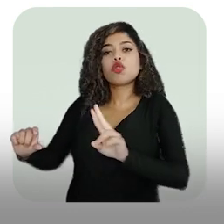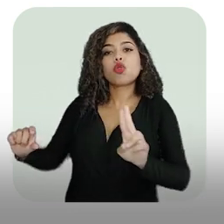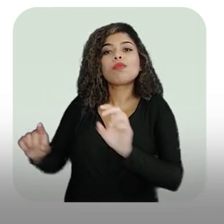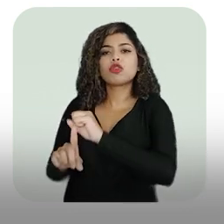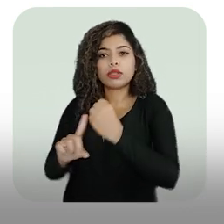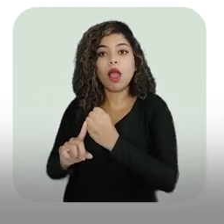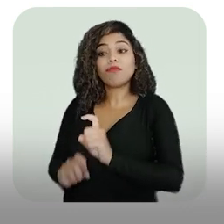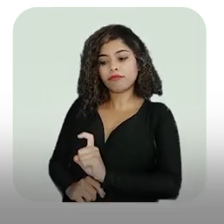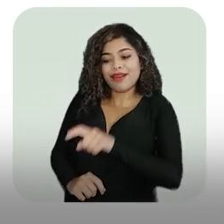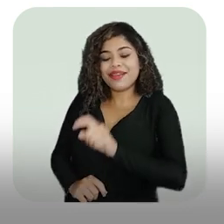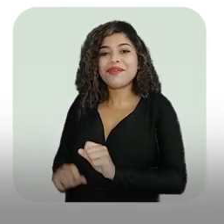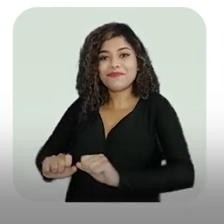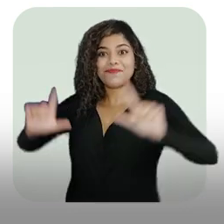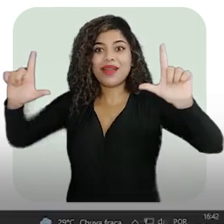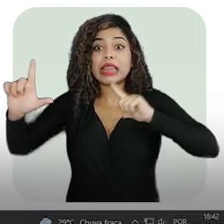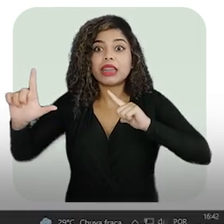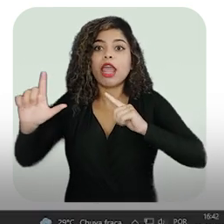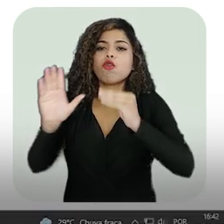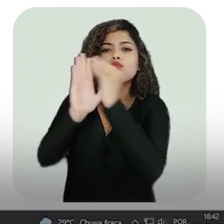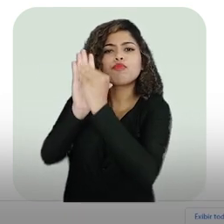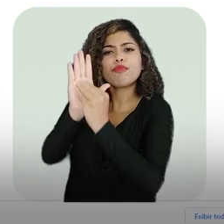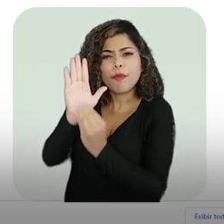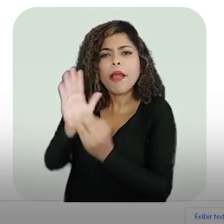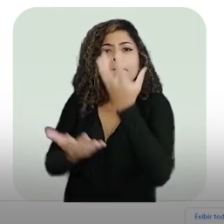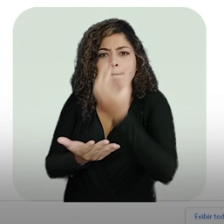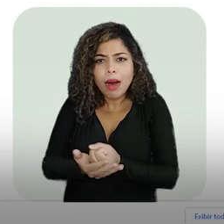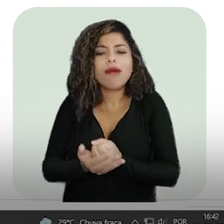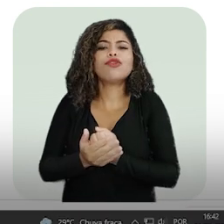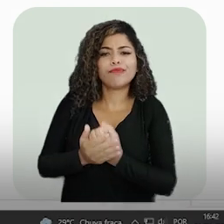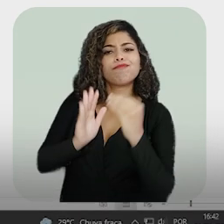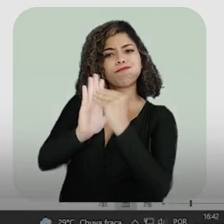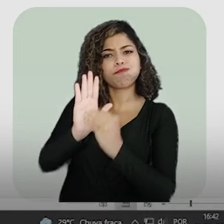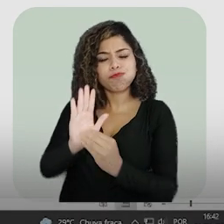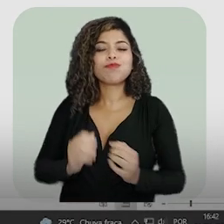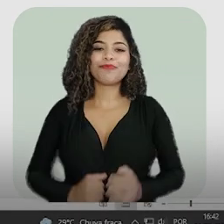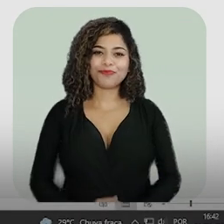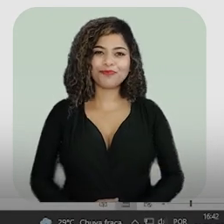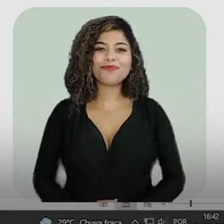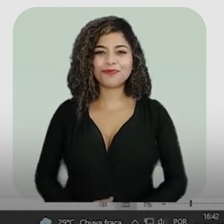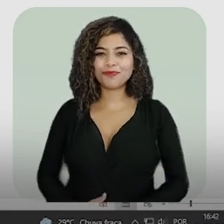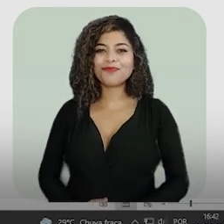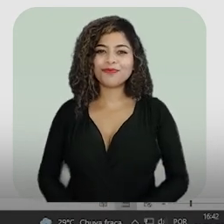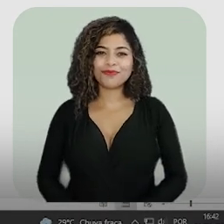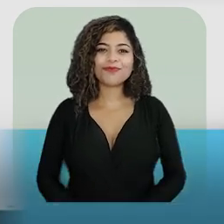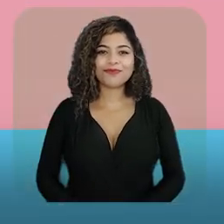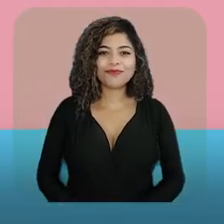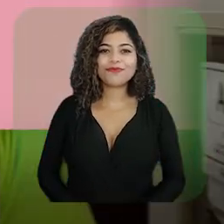intitulada Nome Social. Clica lá e depois baixa o formulário de requerimento e preenche tudo direitinho.